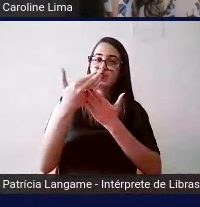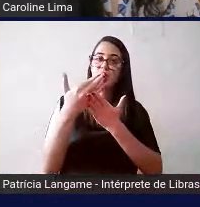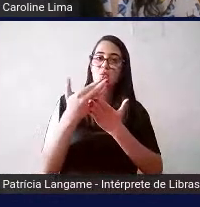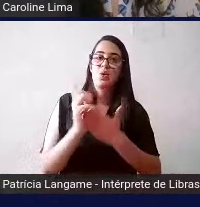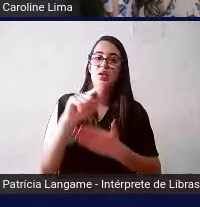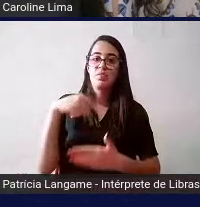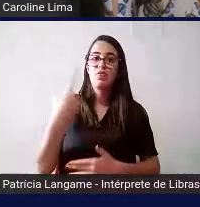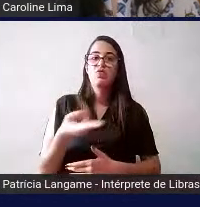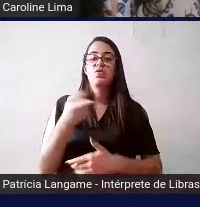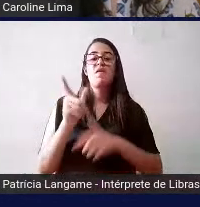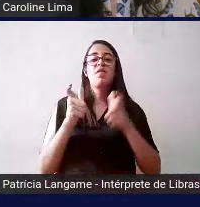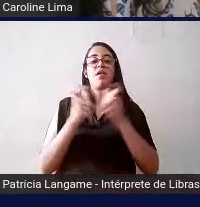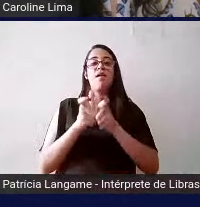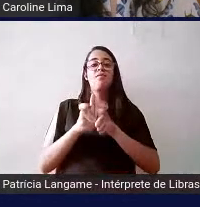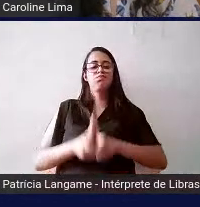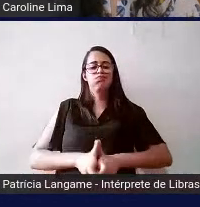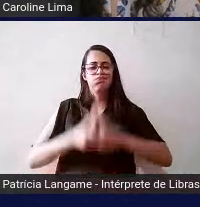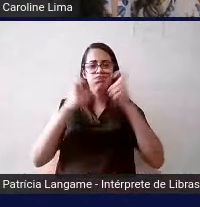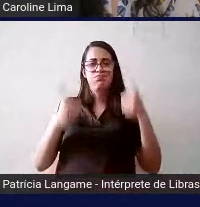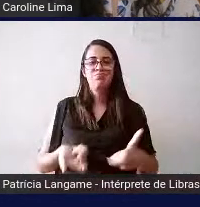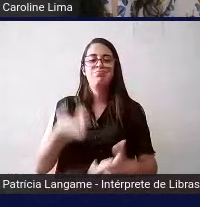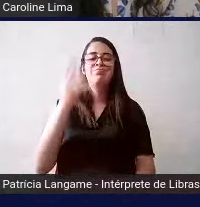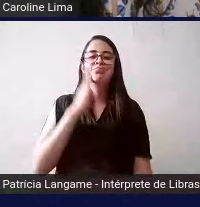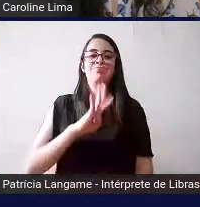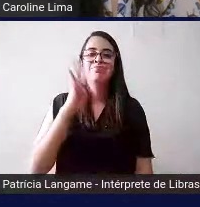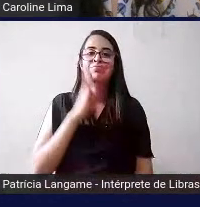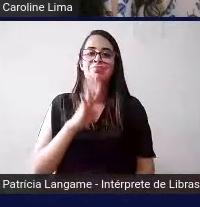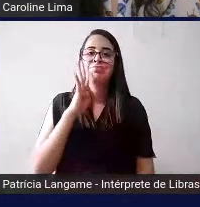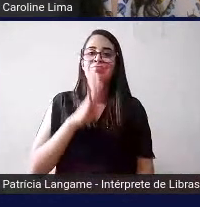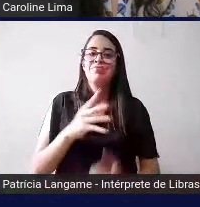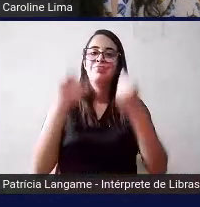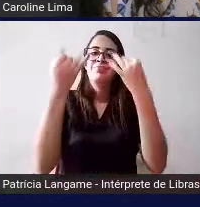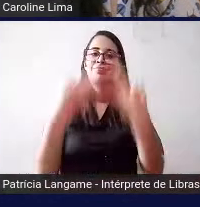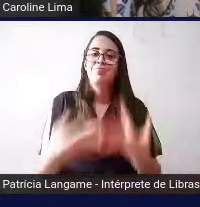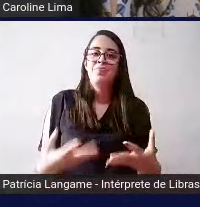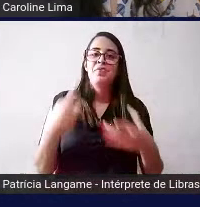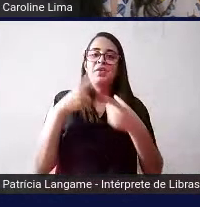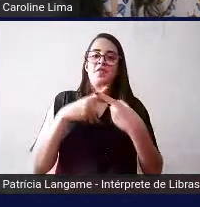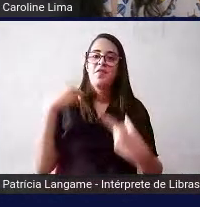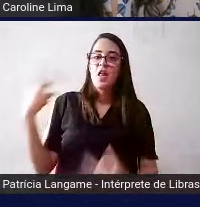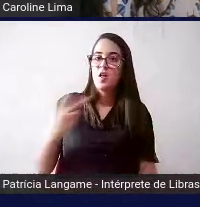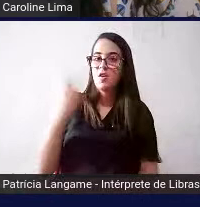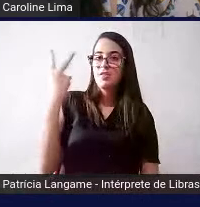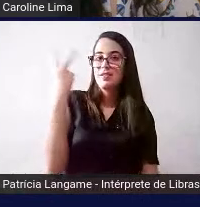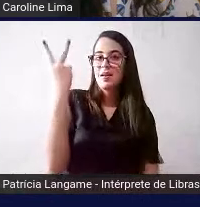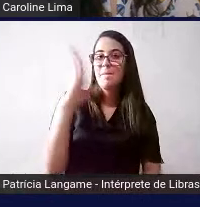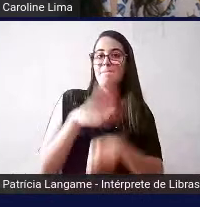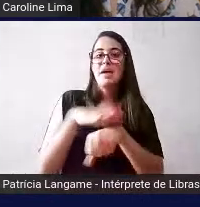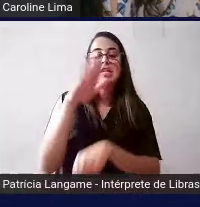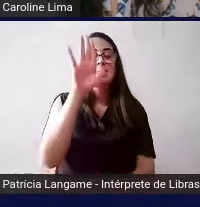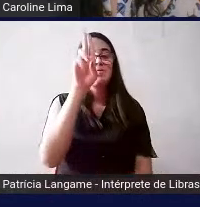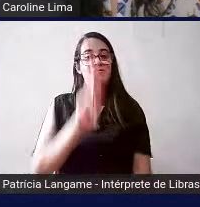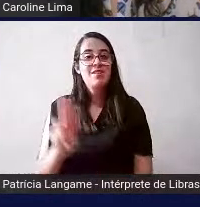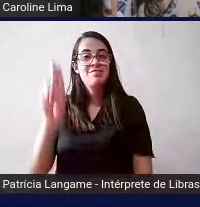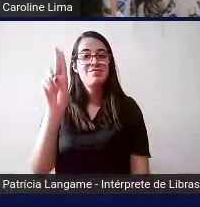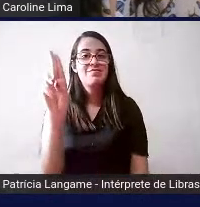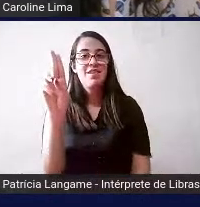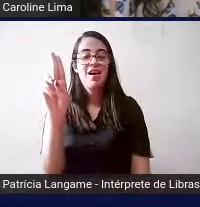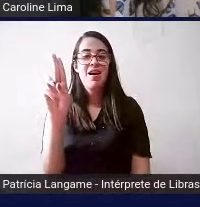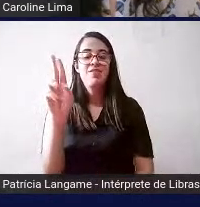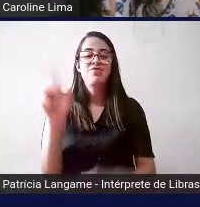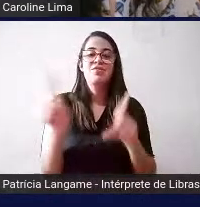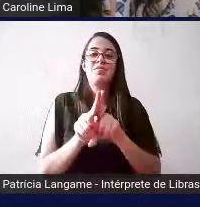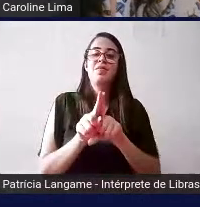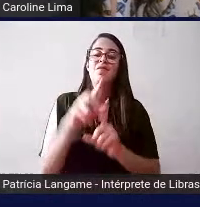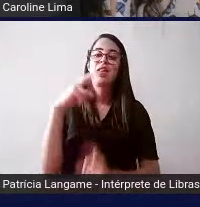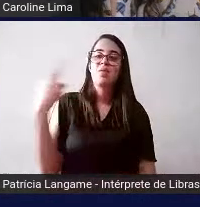crescer então eu acho bem legal destacar isso né porque valoriza ainda mais a universidade valoriza ainda